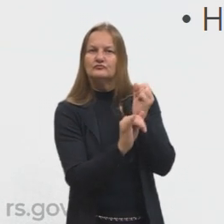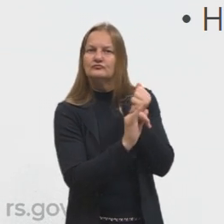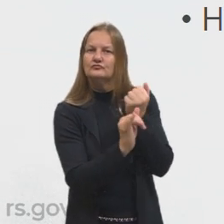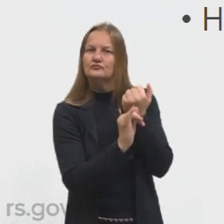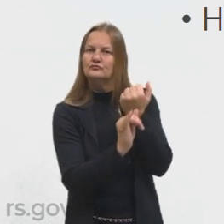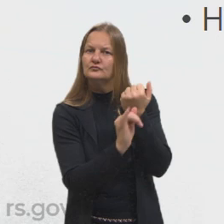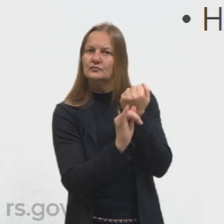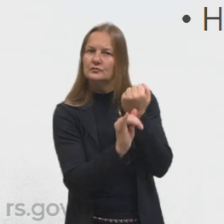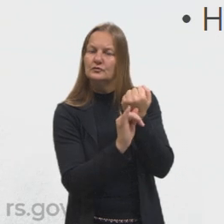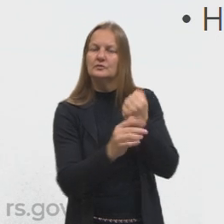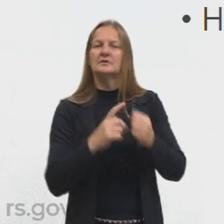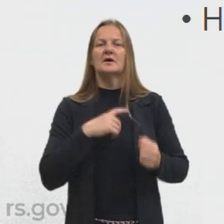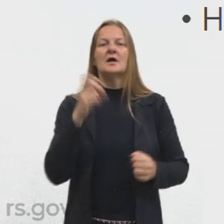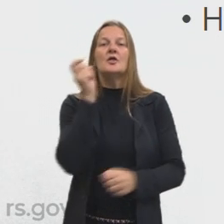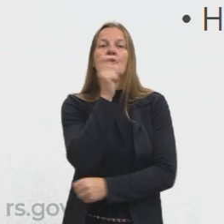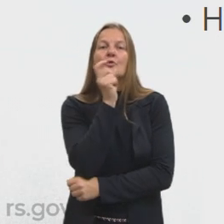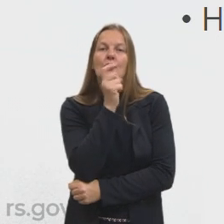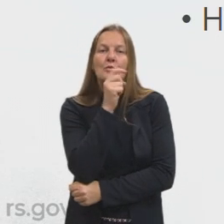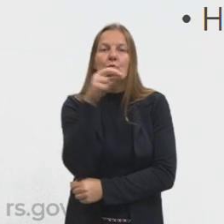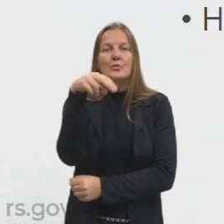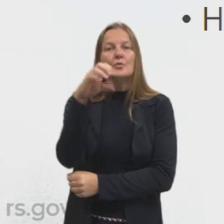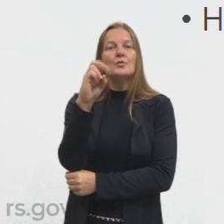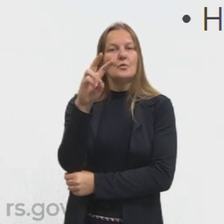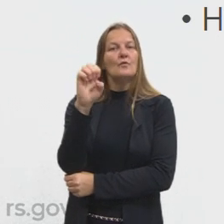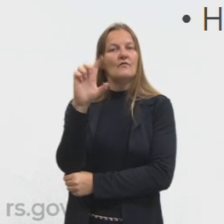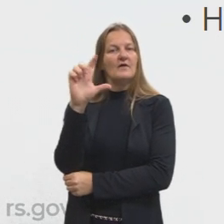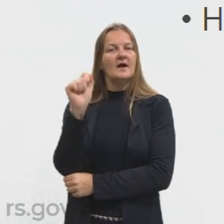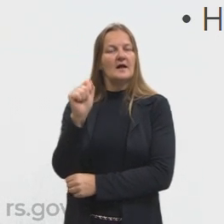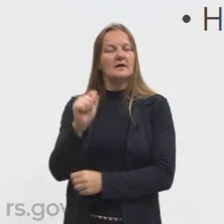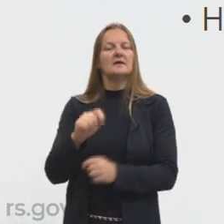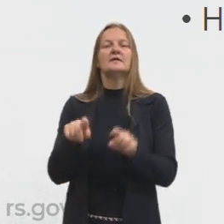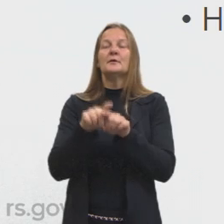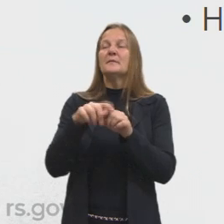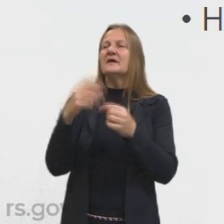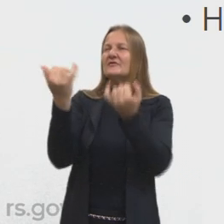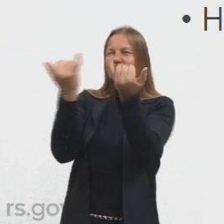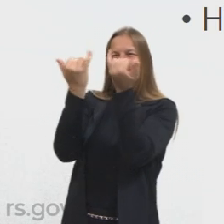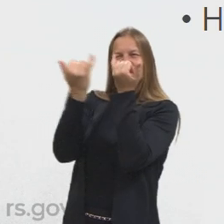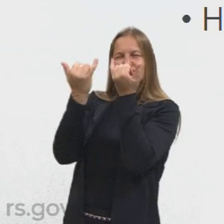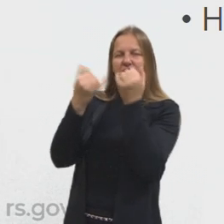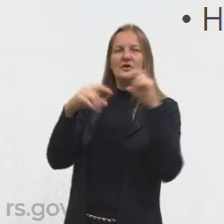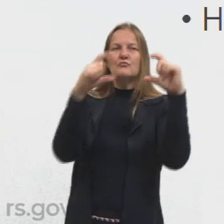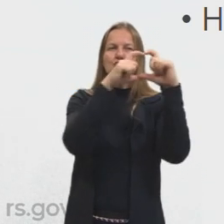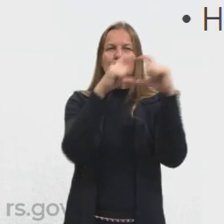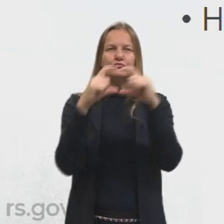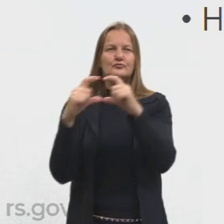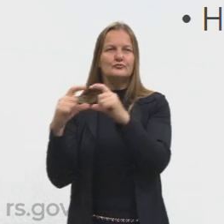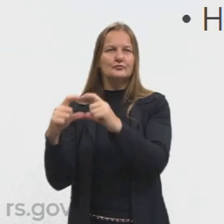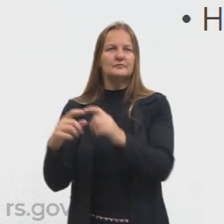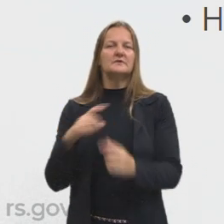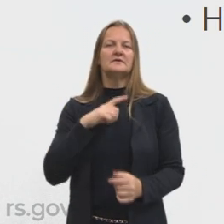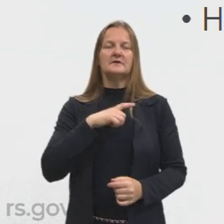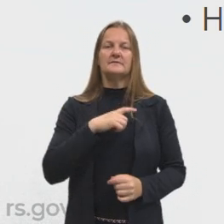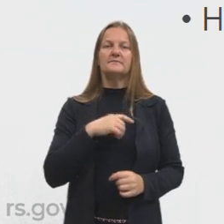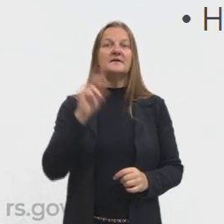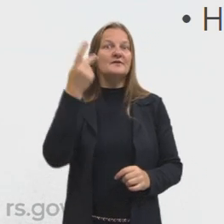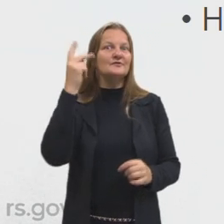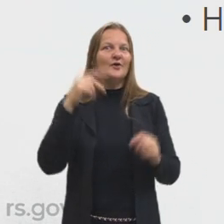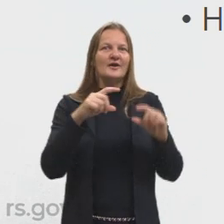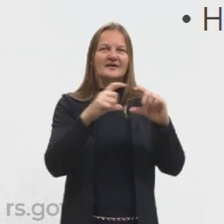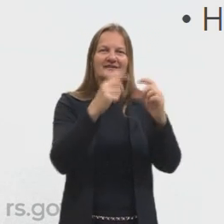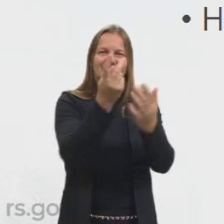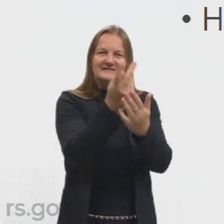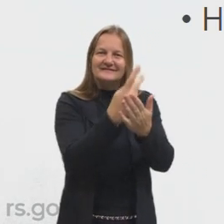novelas, mensagens publicitárias, charges e tirinhas ou histórias em